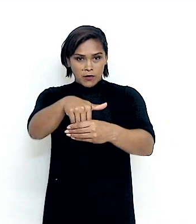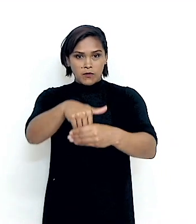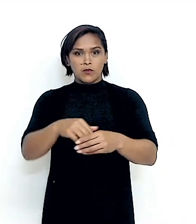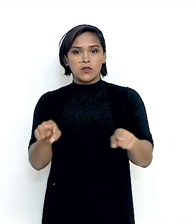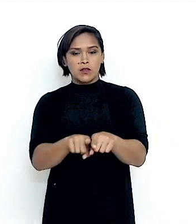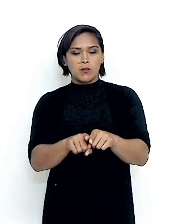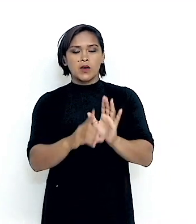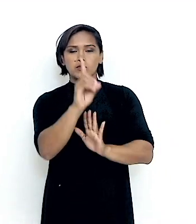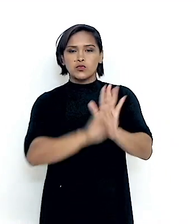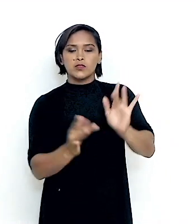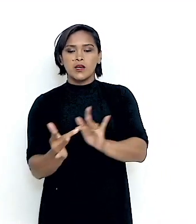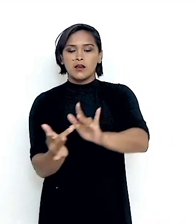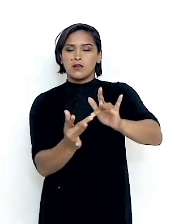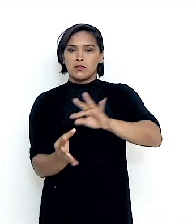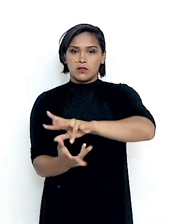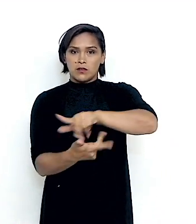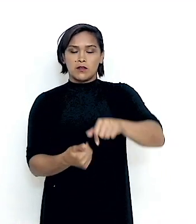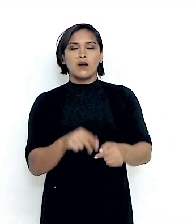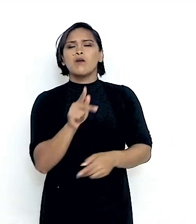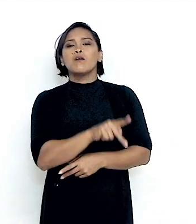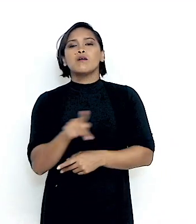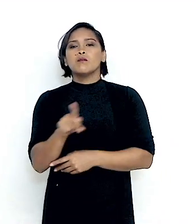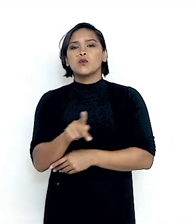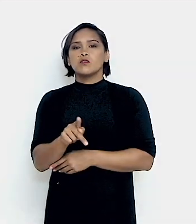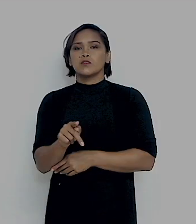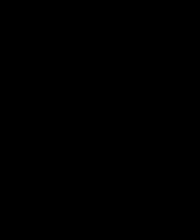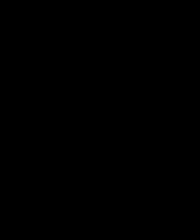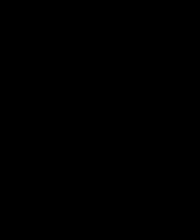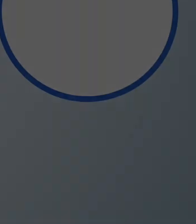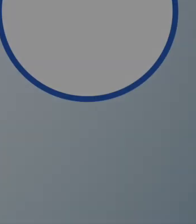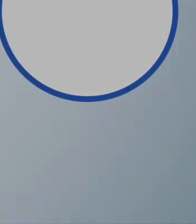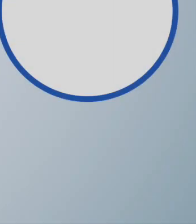Internacional, o professor Jorge Galindo.